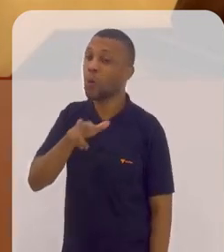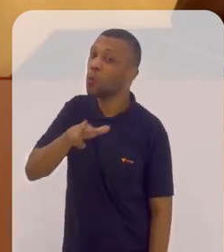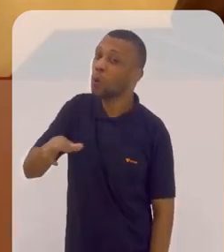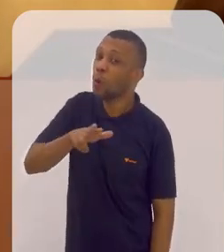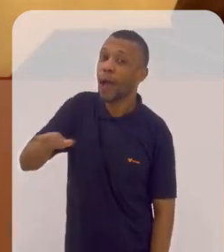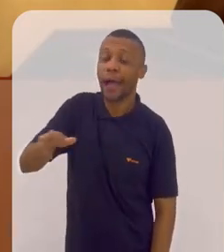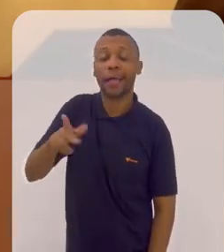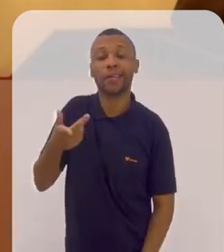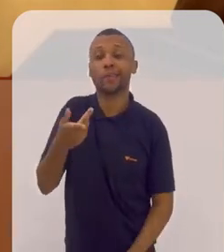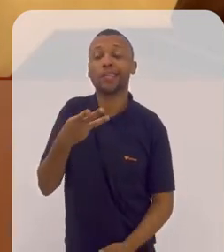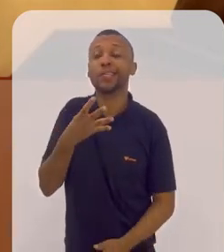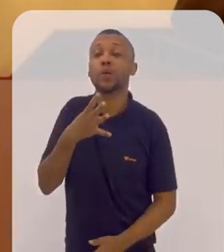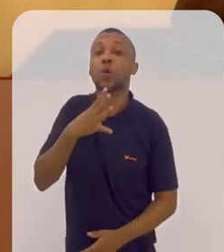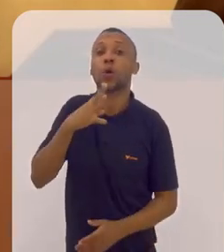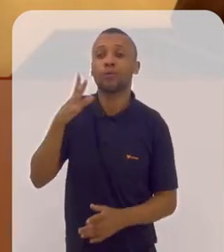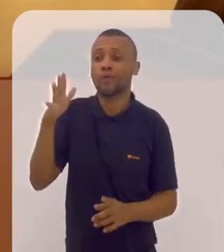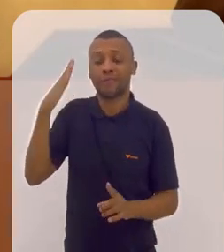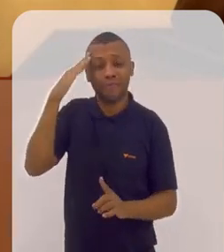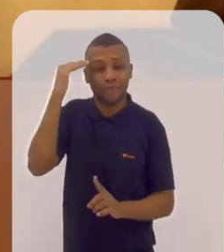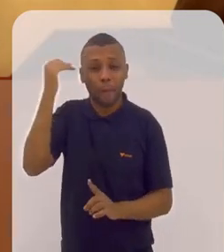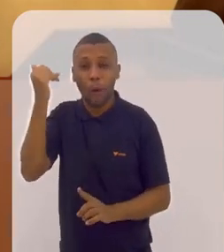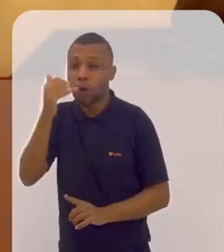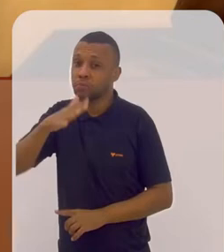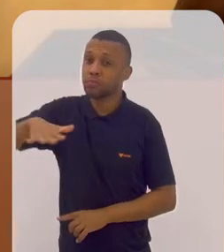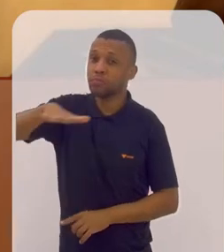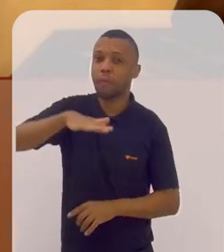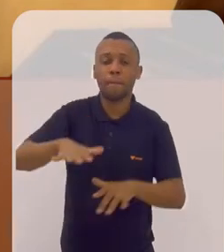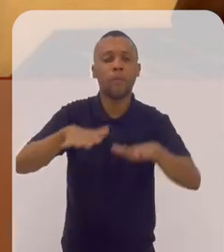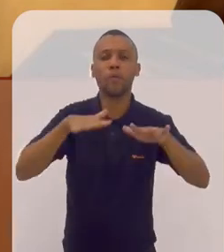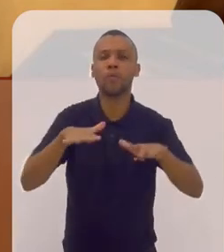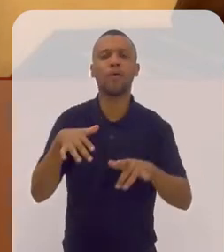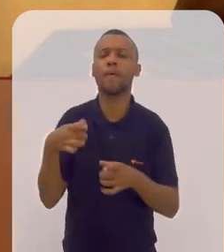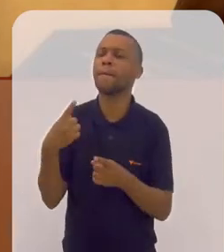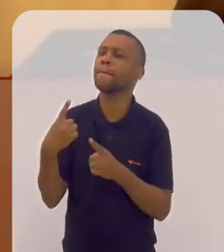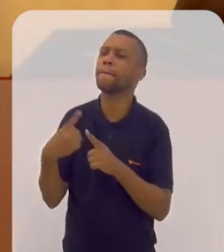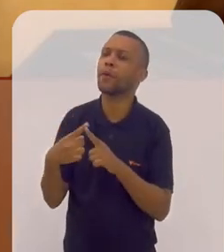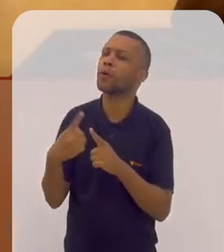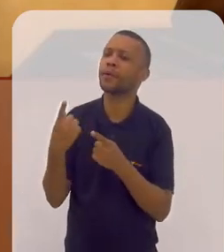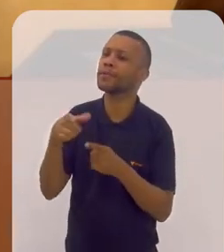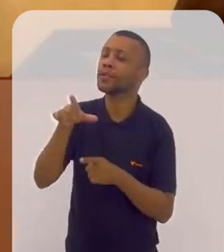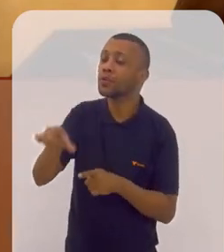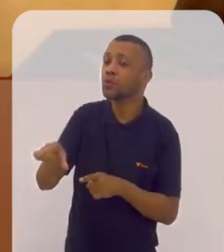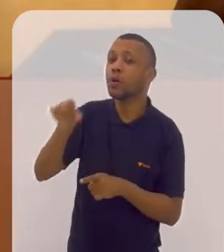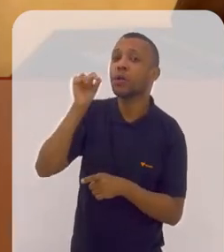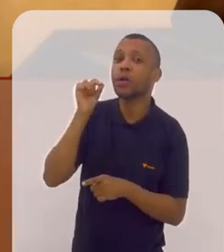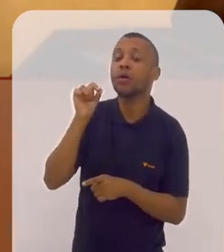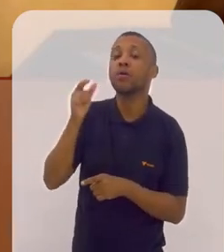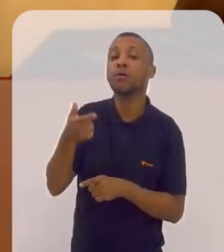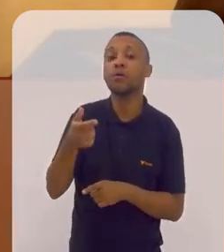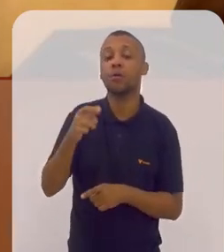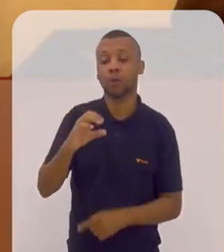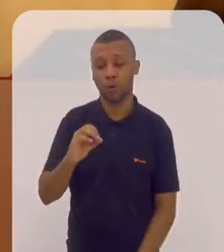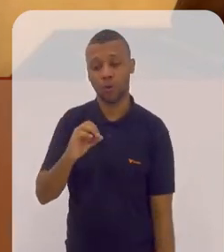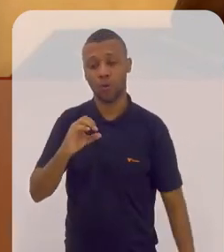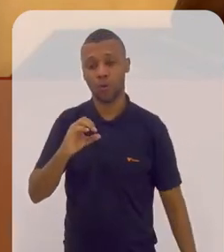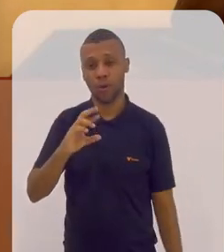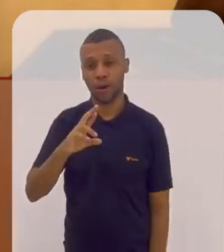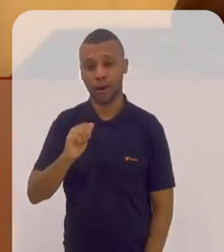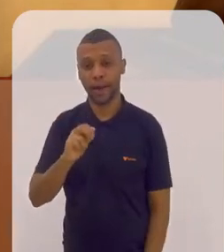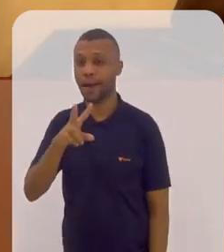conhecido do grande público. Eu queria saber o que levou você a escolher o cravo depois do piano.